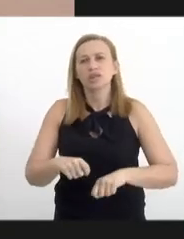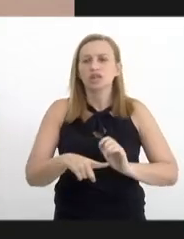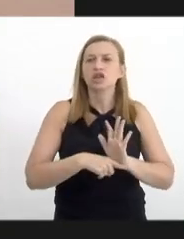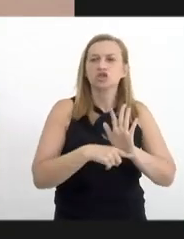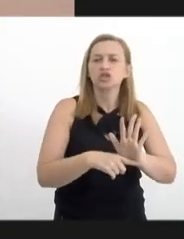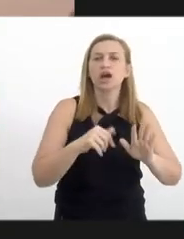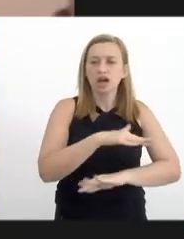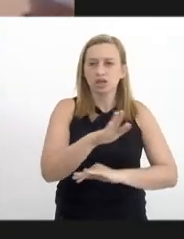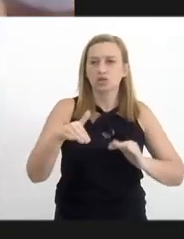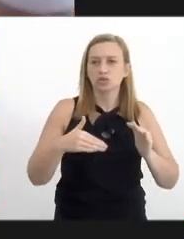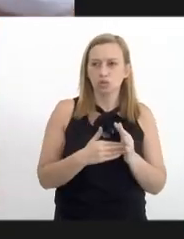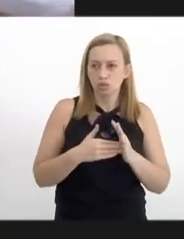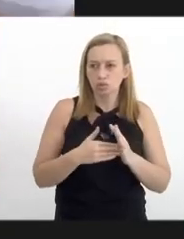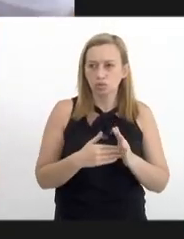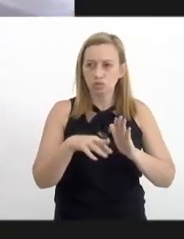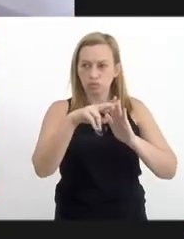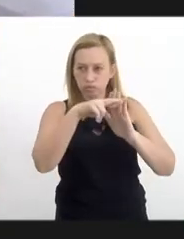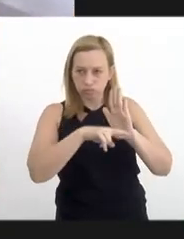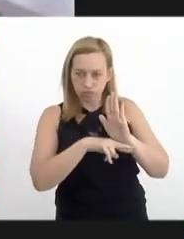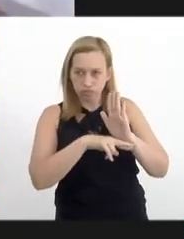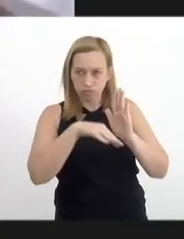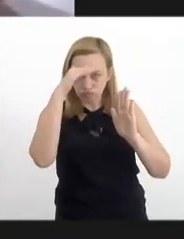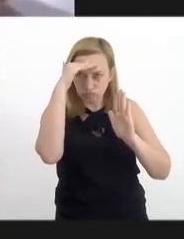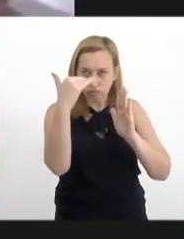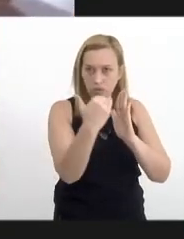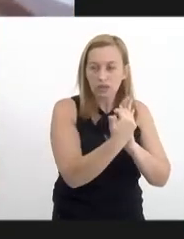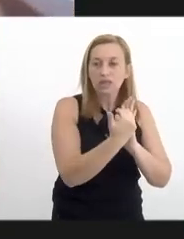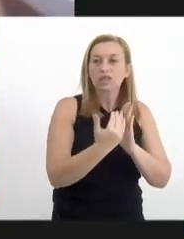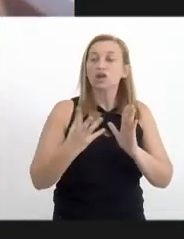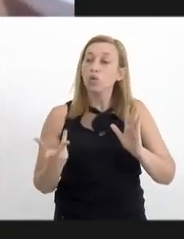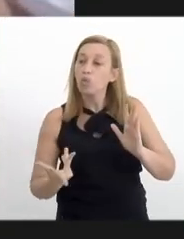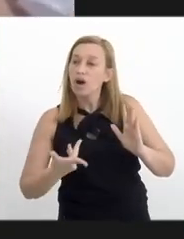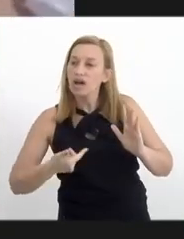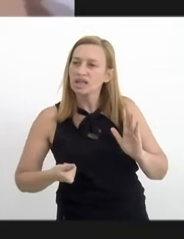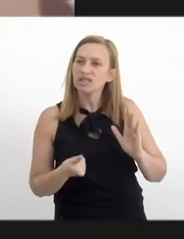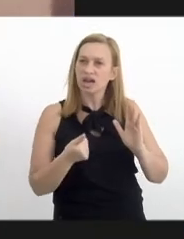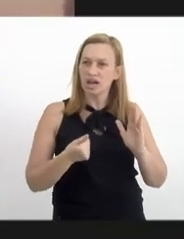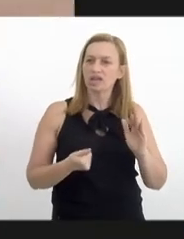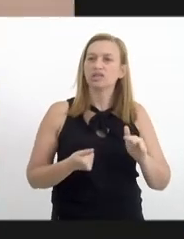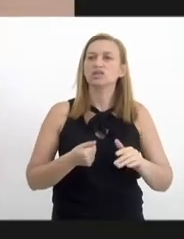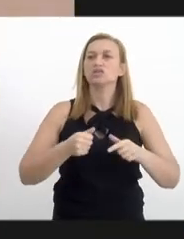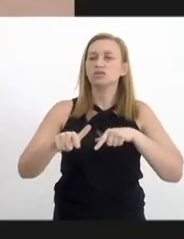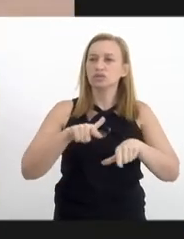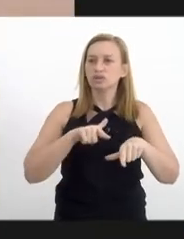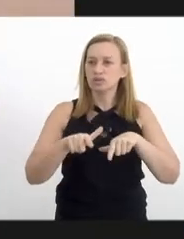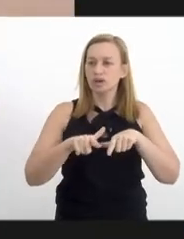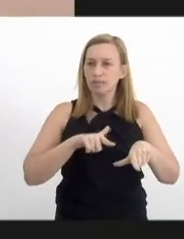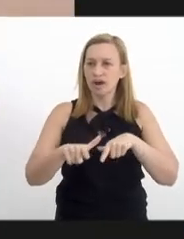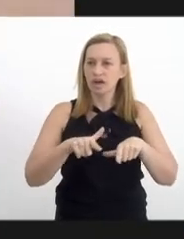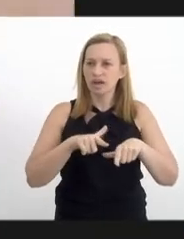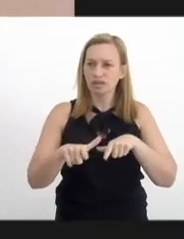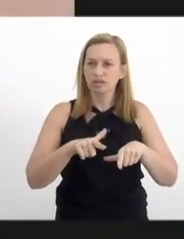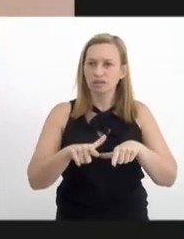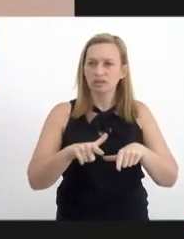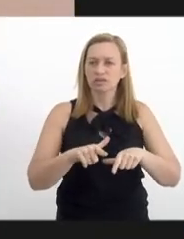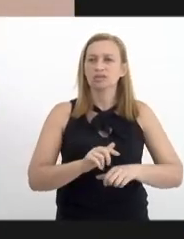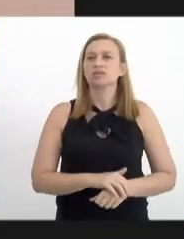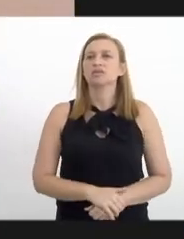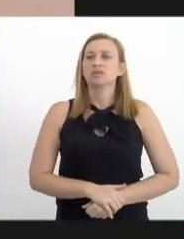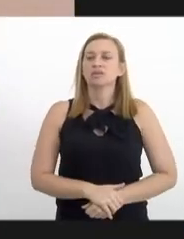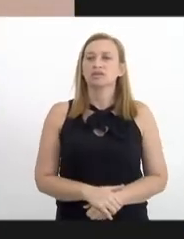a todos os pré-requisitos. Isso significa qualidade, elevação do serviço prestado.